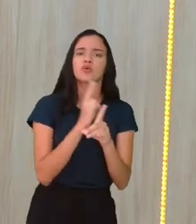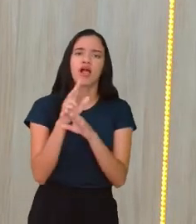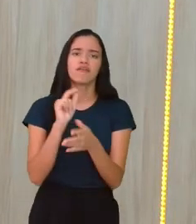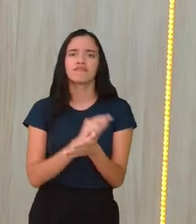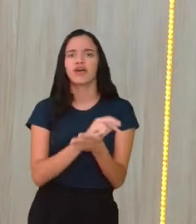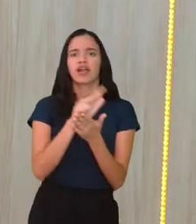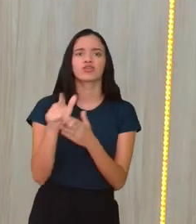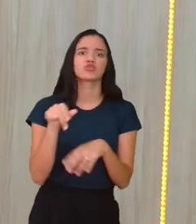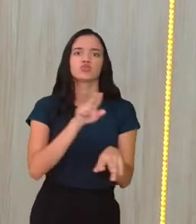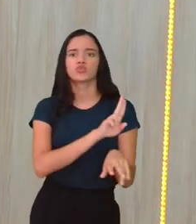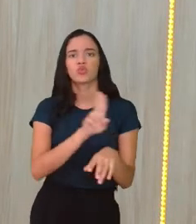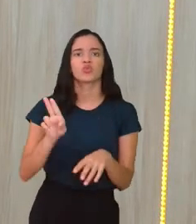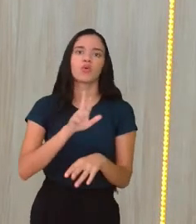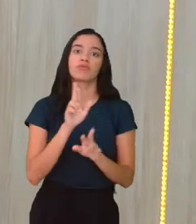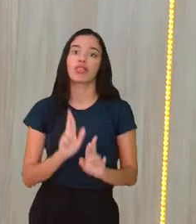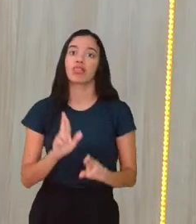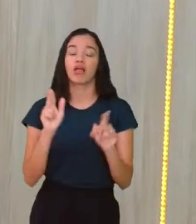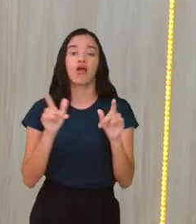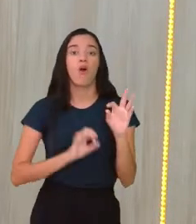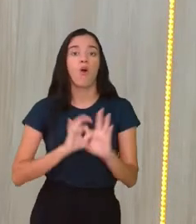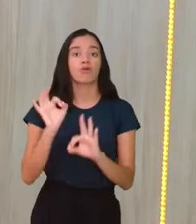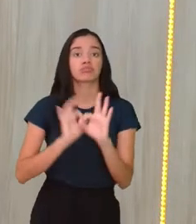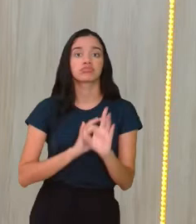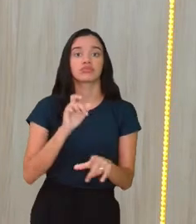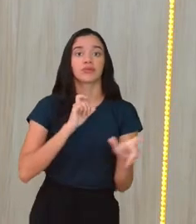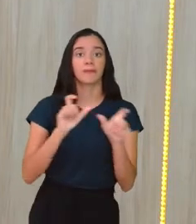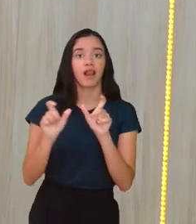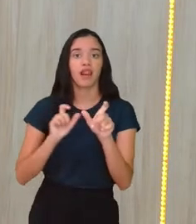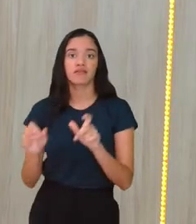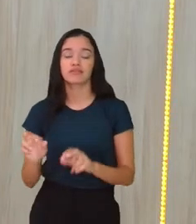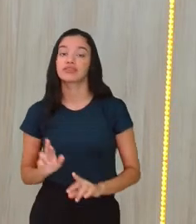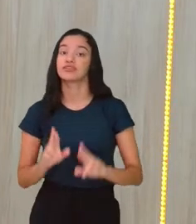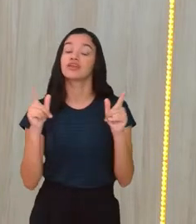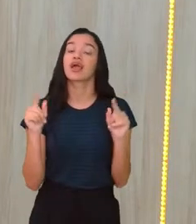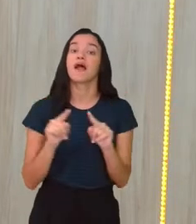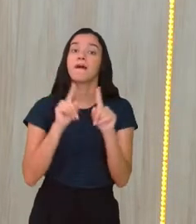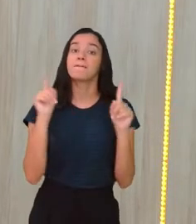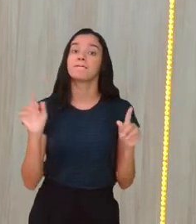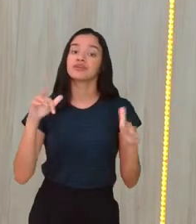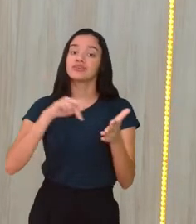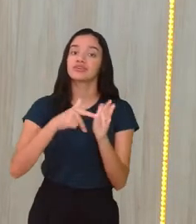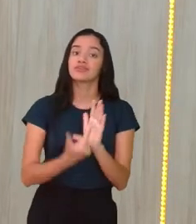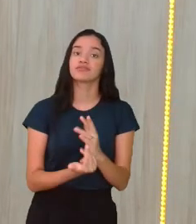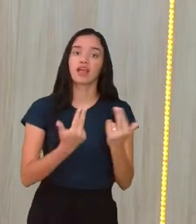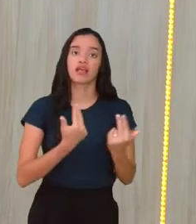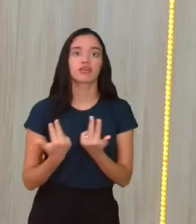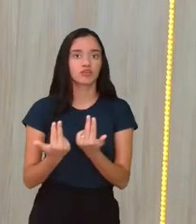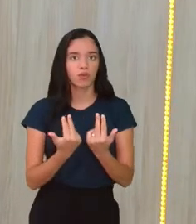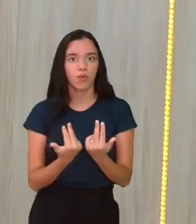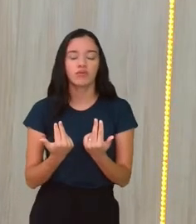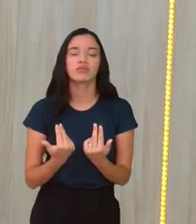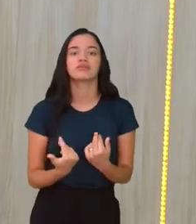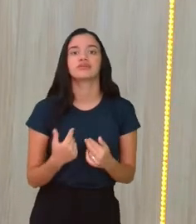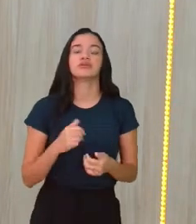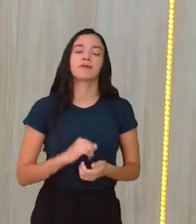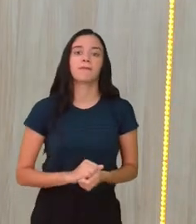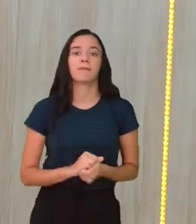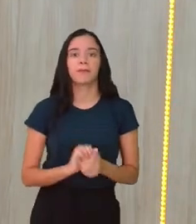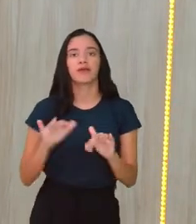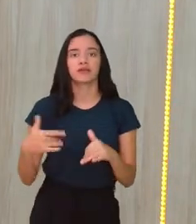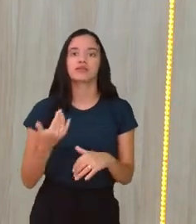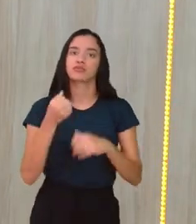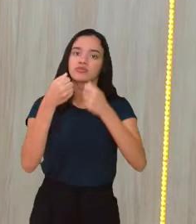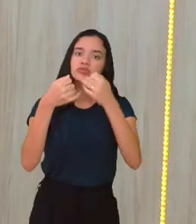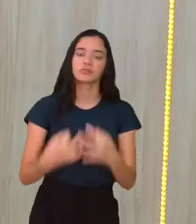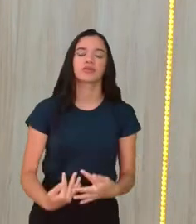nomes diferentes, né, com organizações de palavras diferentes, mas que têm o mesmo significado no final das contas. Então,